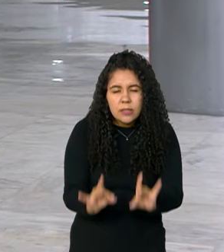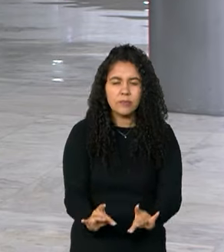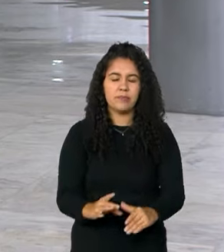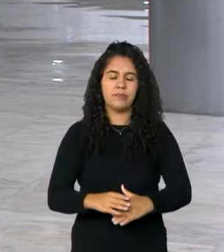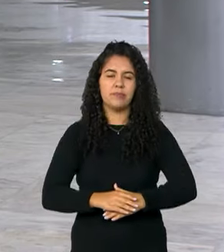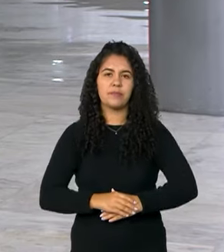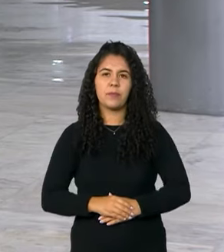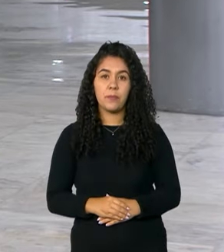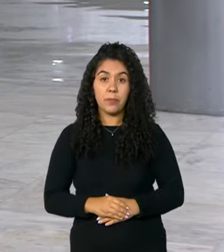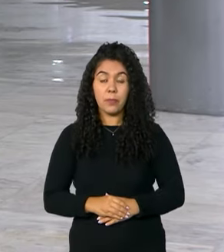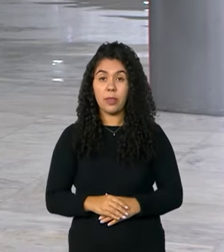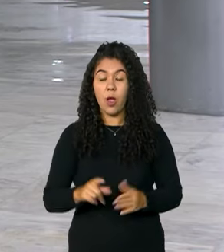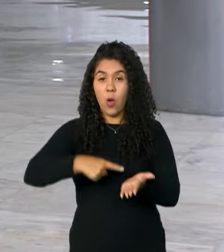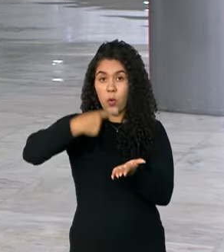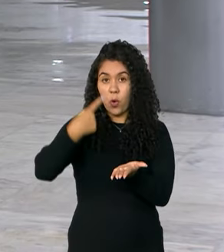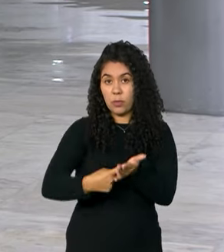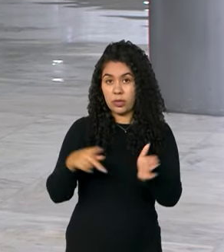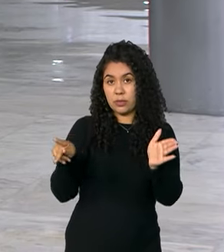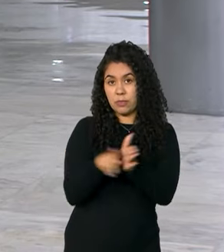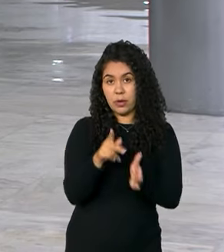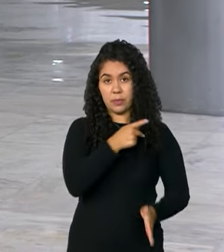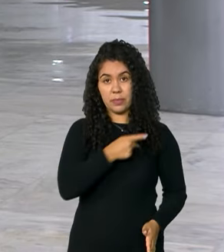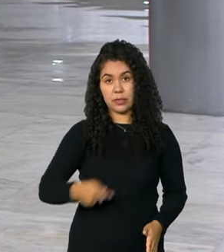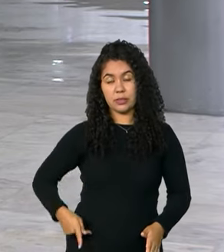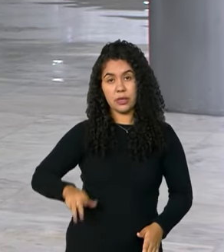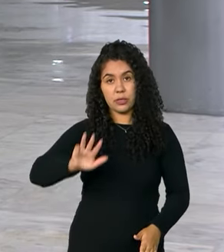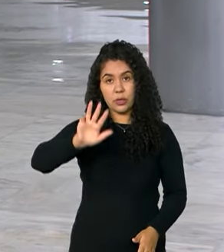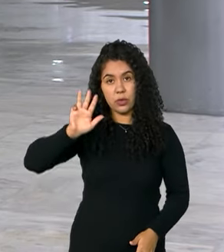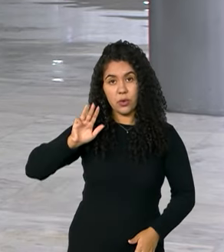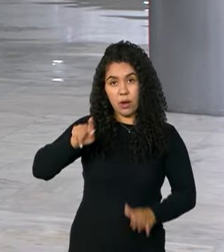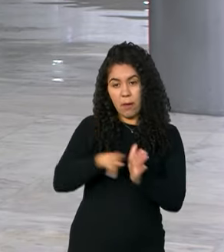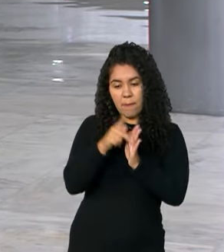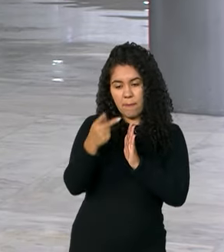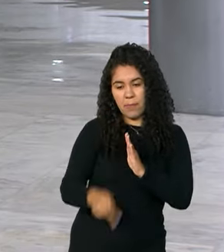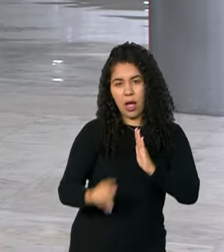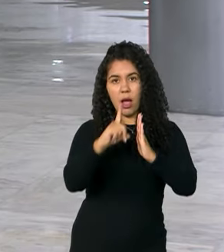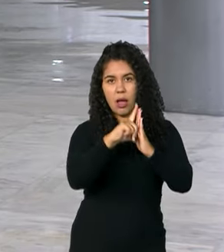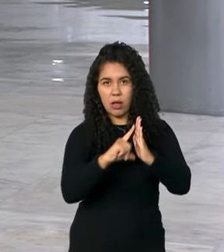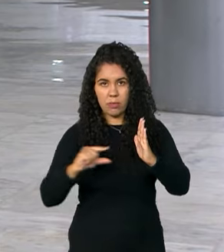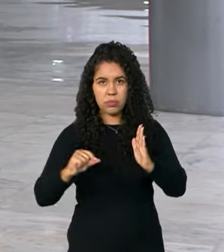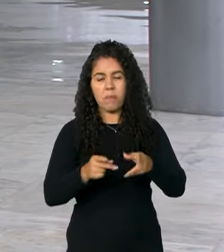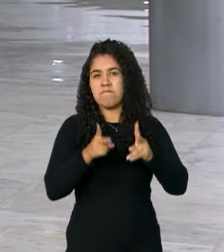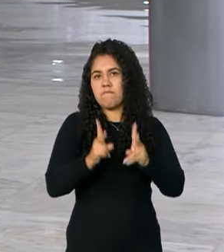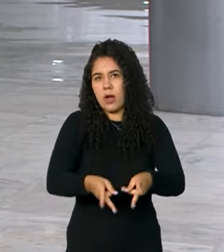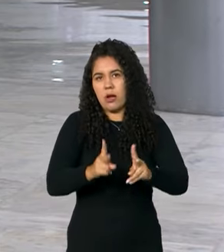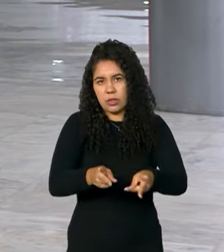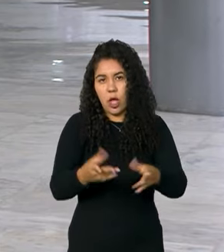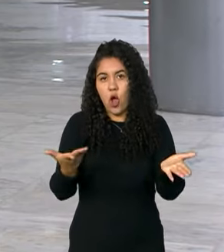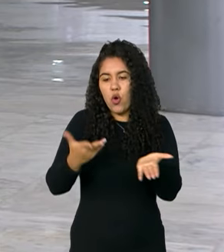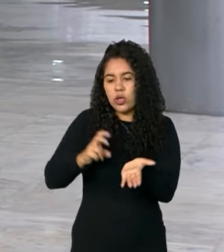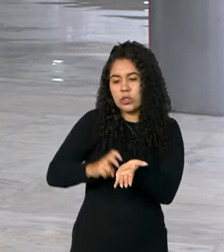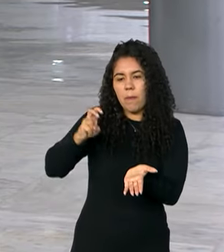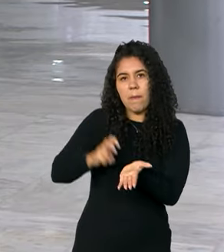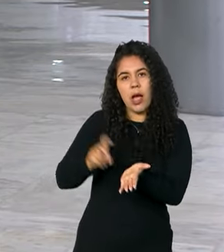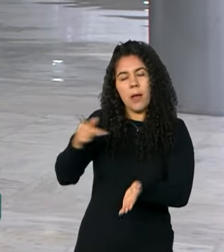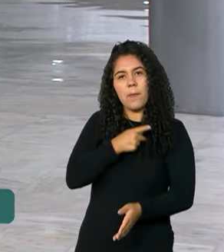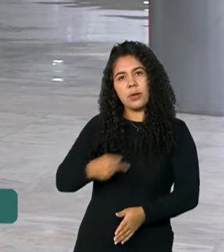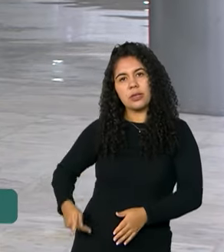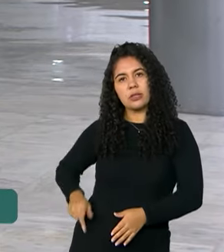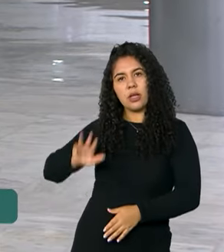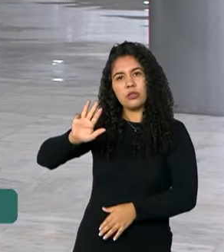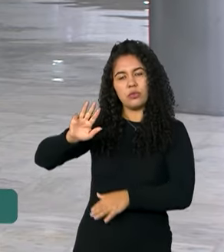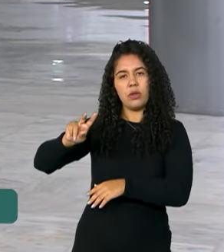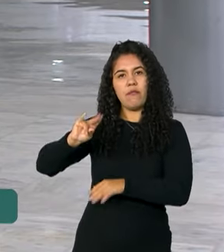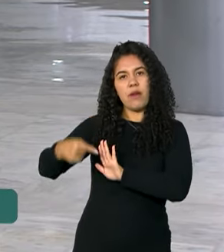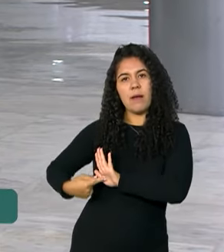A agenda do presidente Lula aqui no Palácio do Planalto hoje segue mantida. Agora pela manhã, ele vai apresentar as cartas